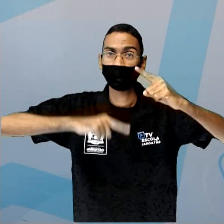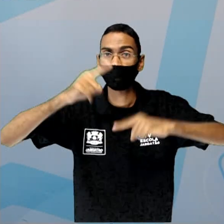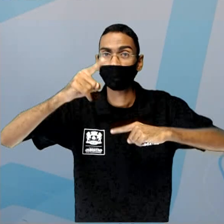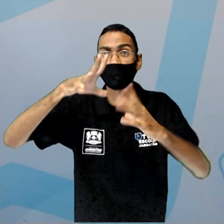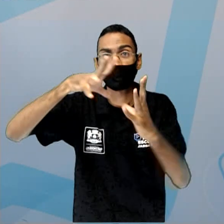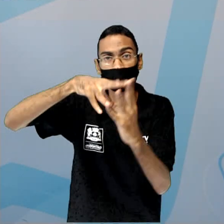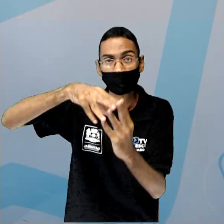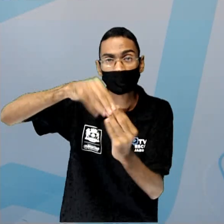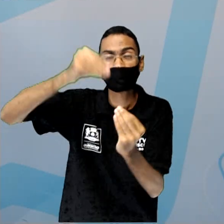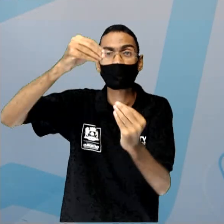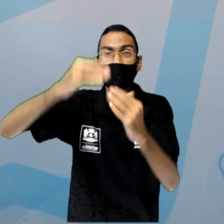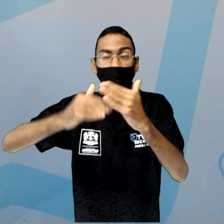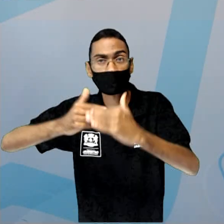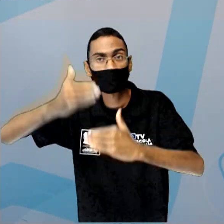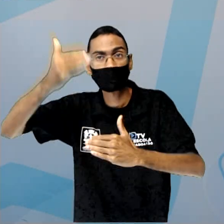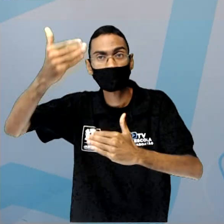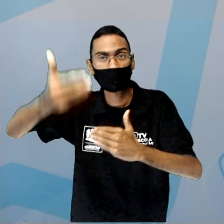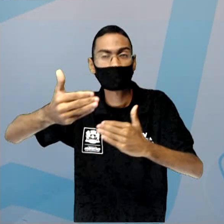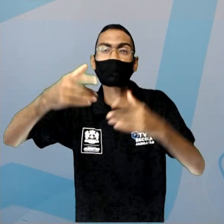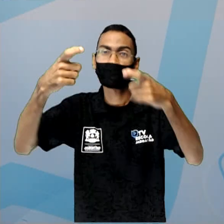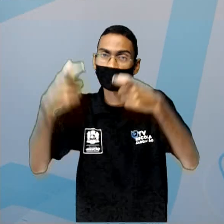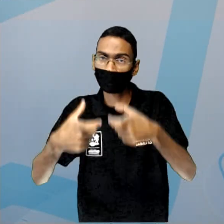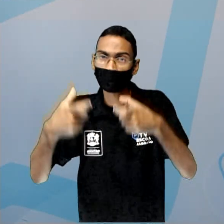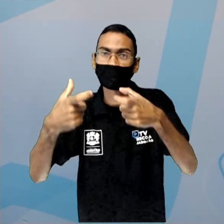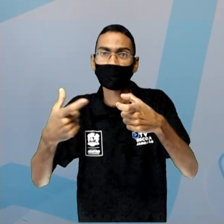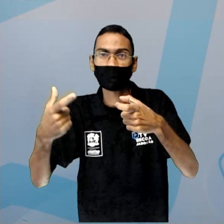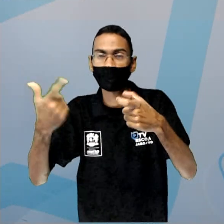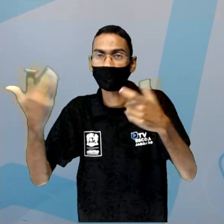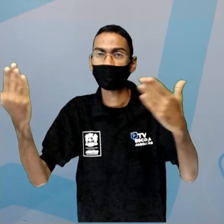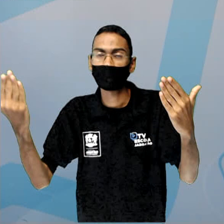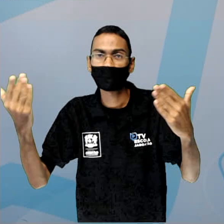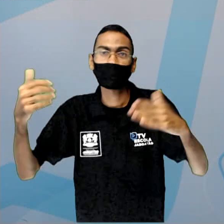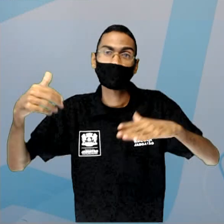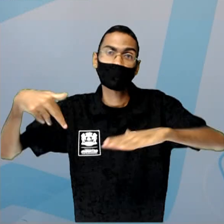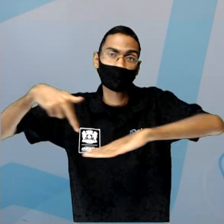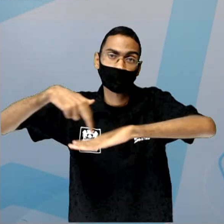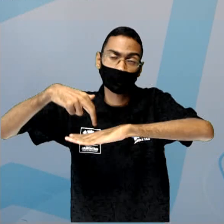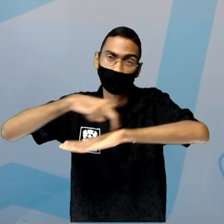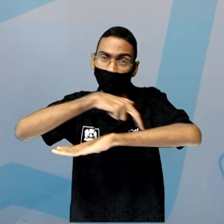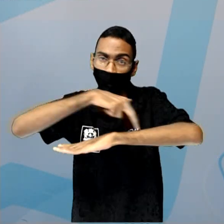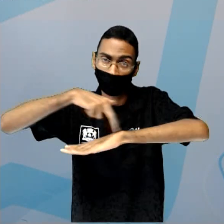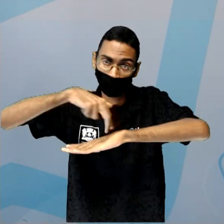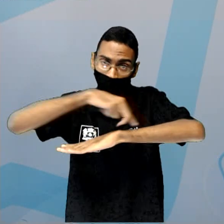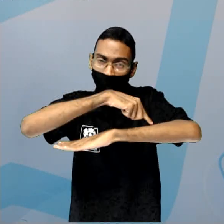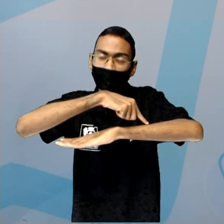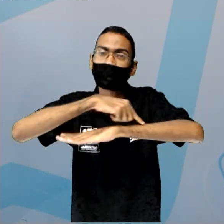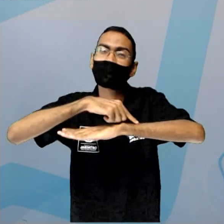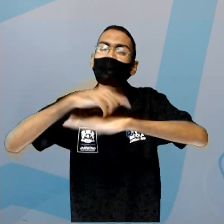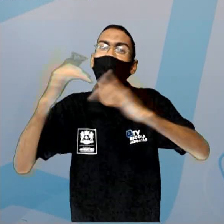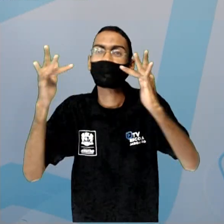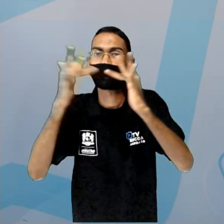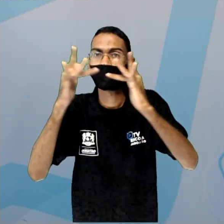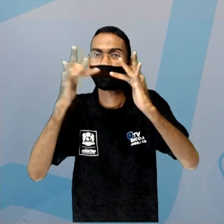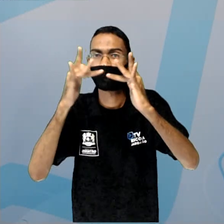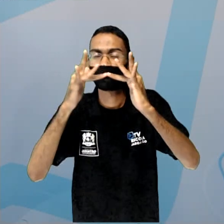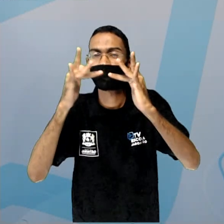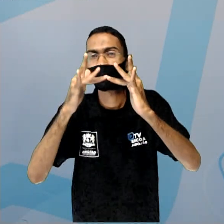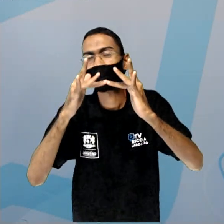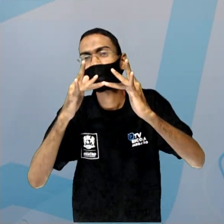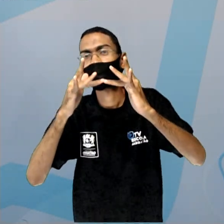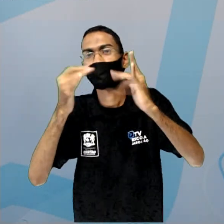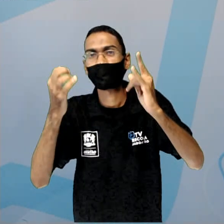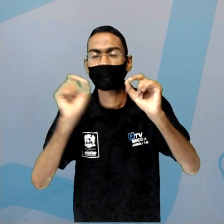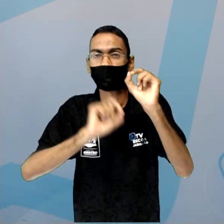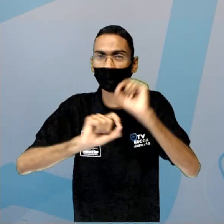dimensão. E algumas pessoas fazem essa ponte de ligação entre o mundo real, físico,